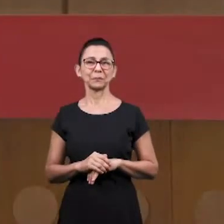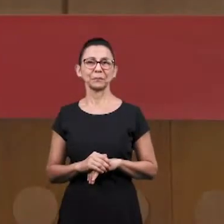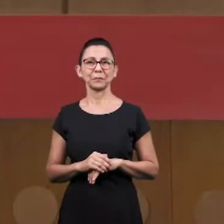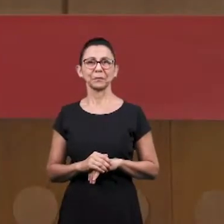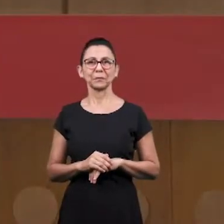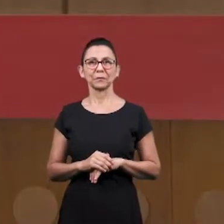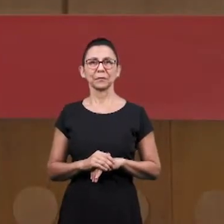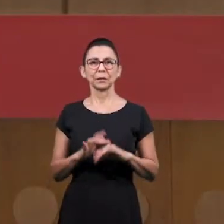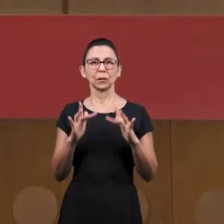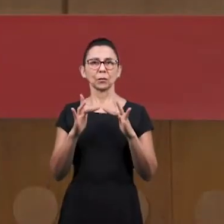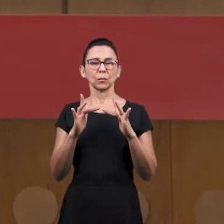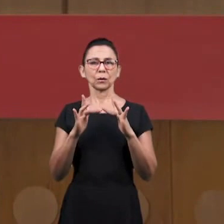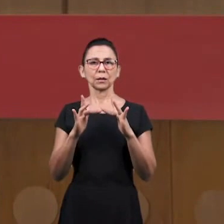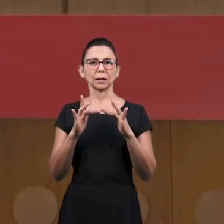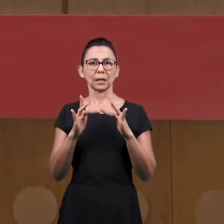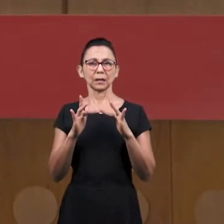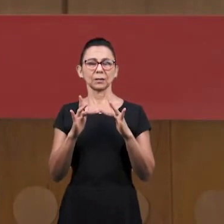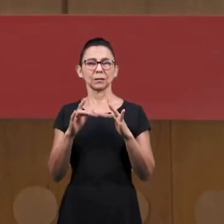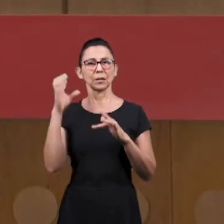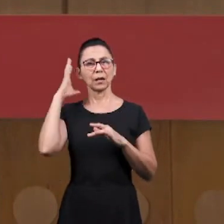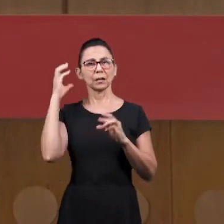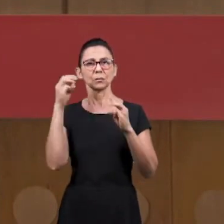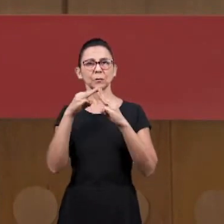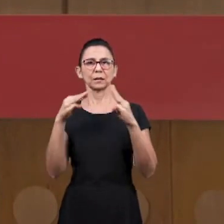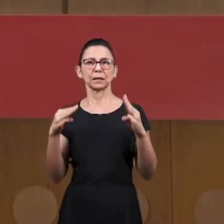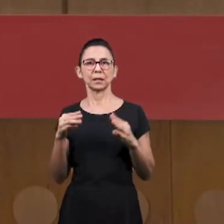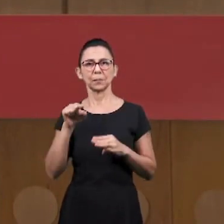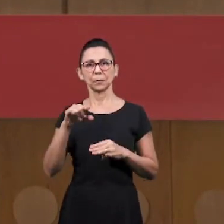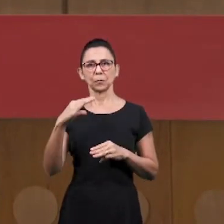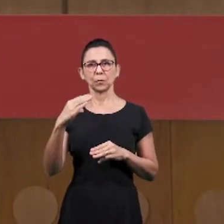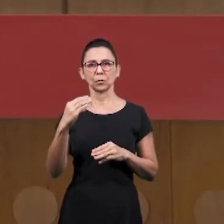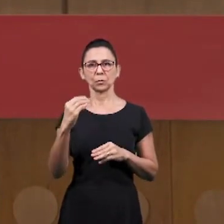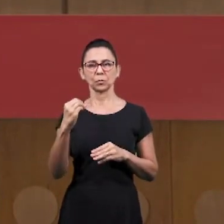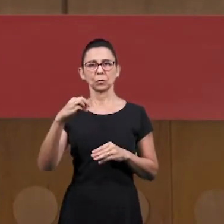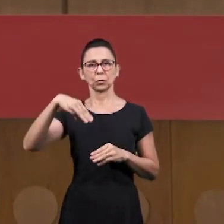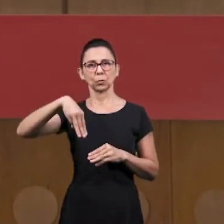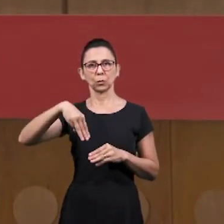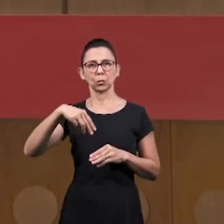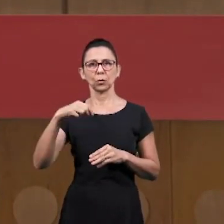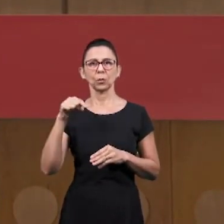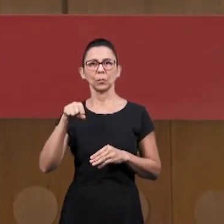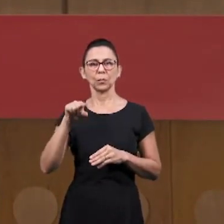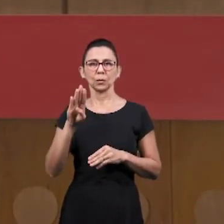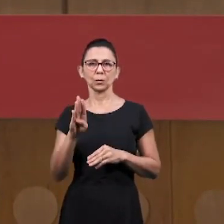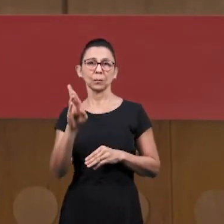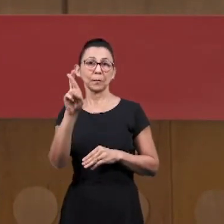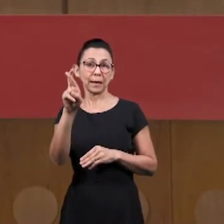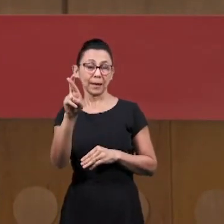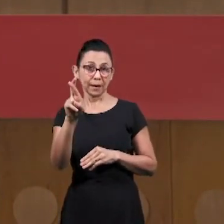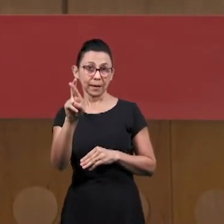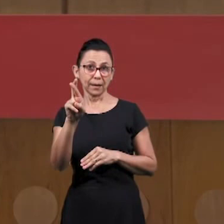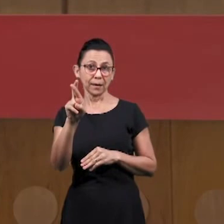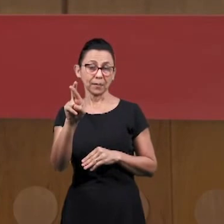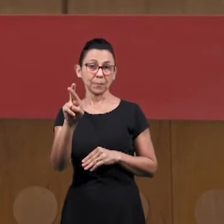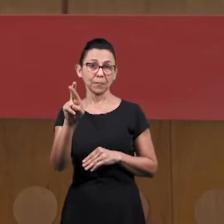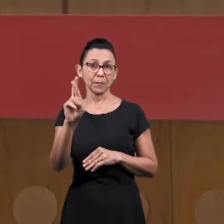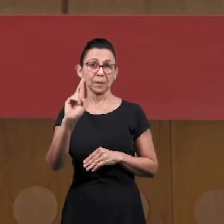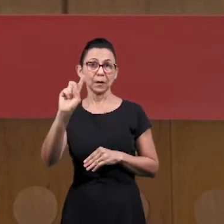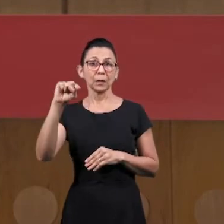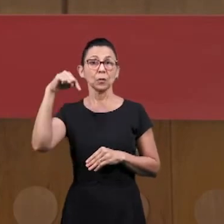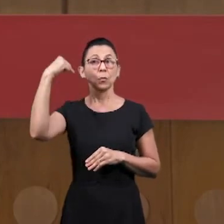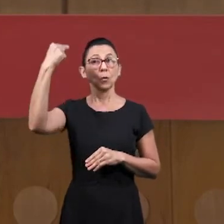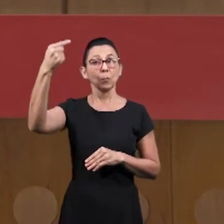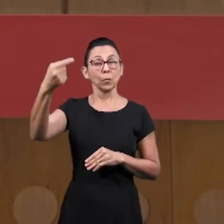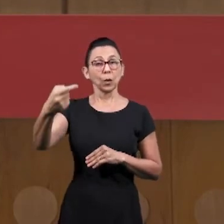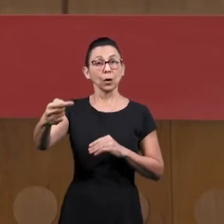contato arroba radiomanain.com.br para enviar os próximos